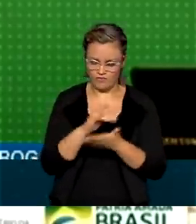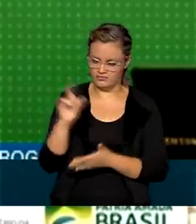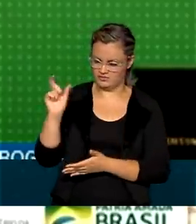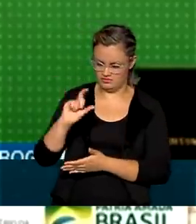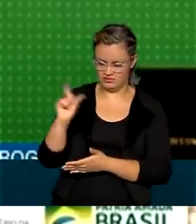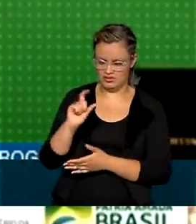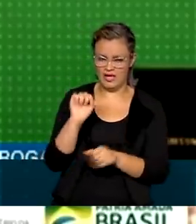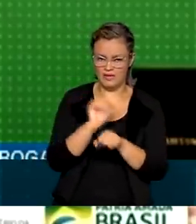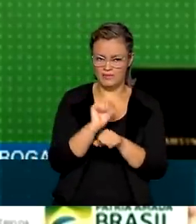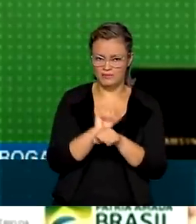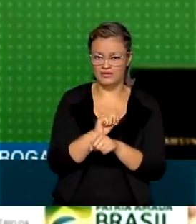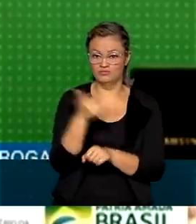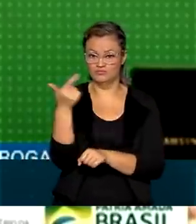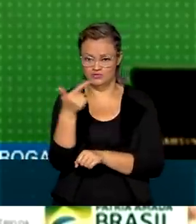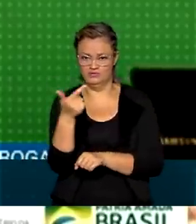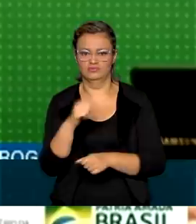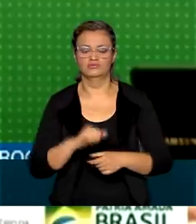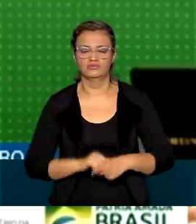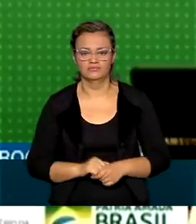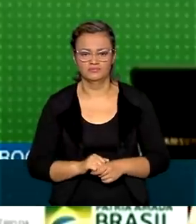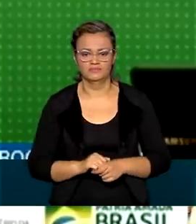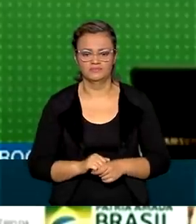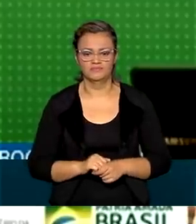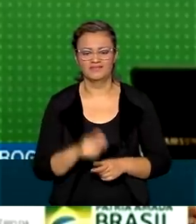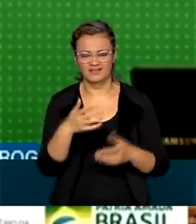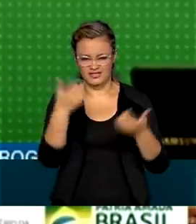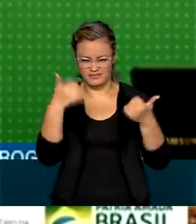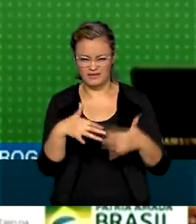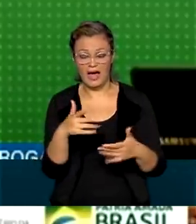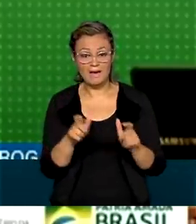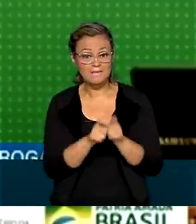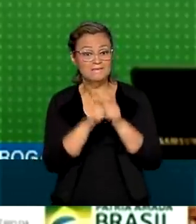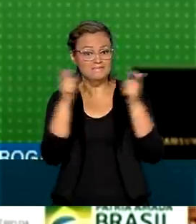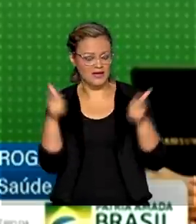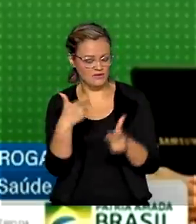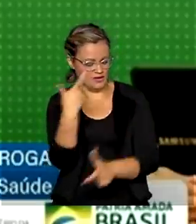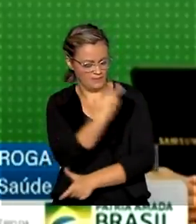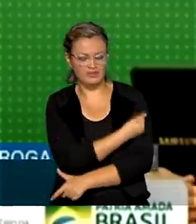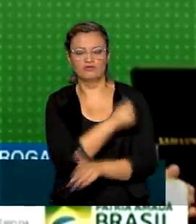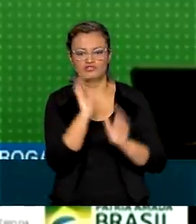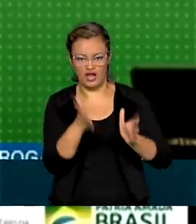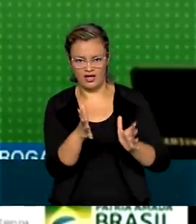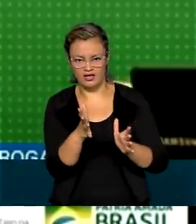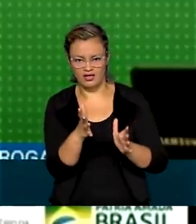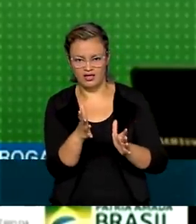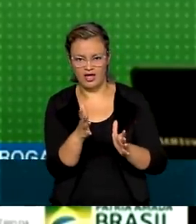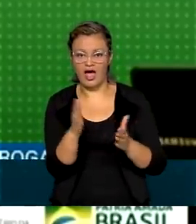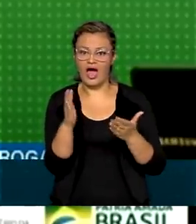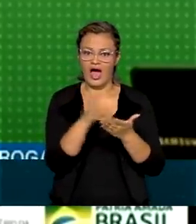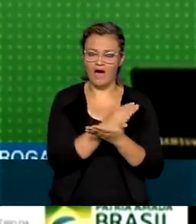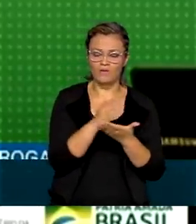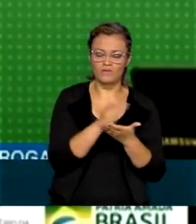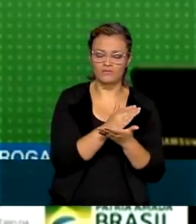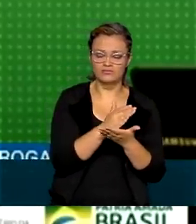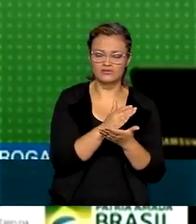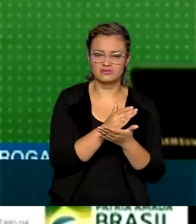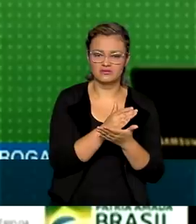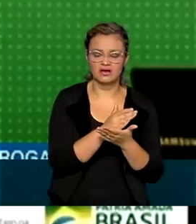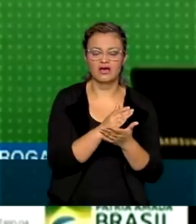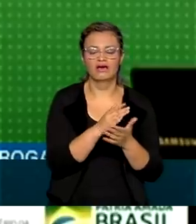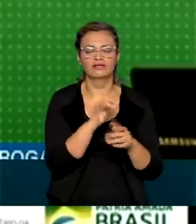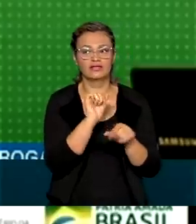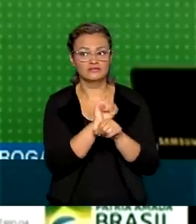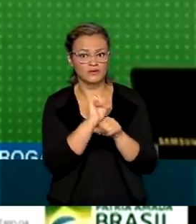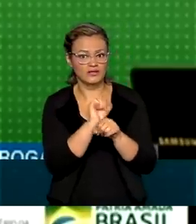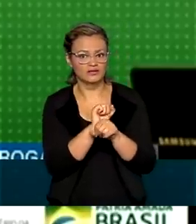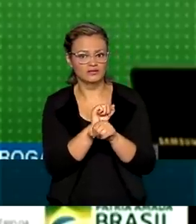para a segunda dose e estão guardadas. A maior parte dessas doses foram aplicadas. Algumas são de 2, que estão